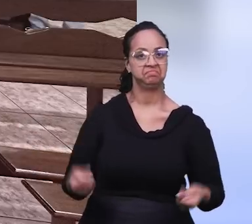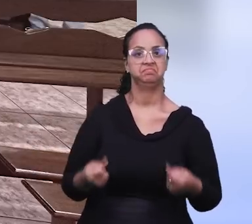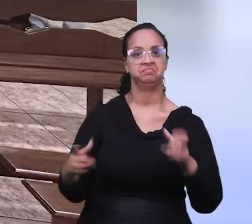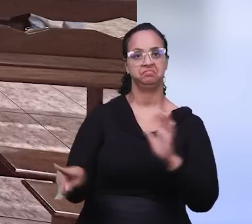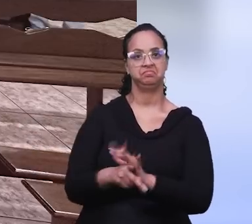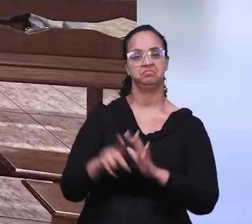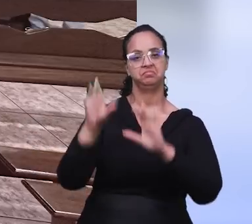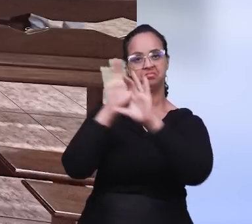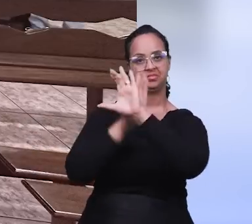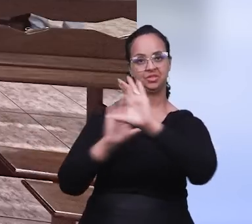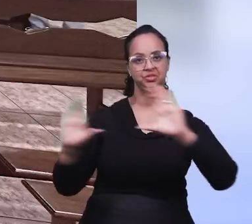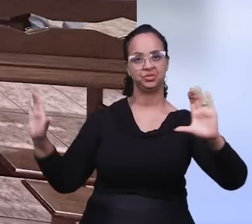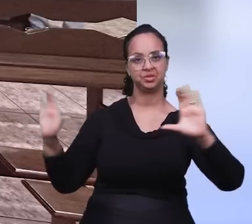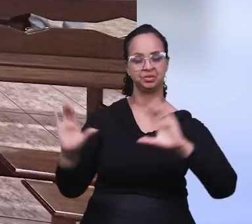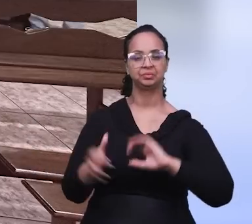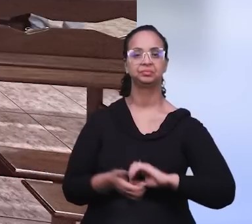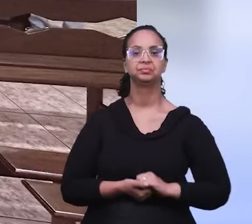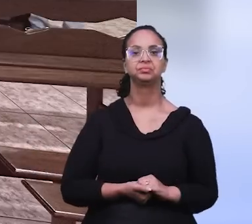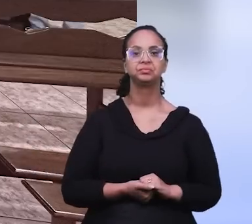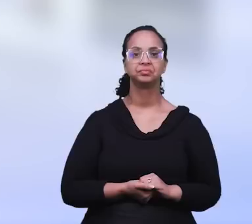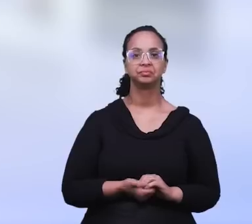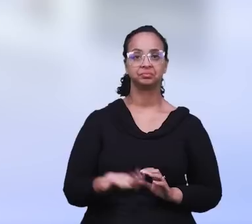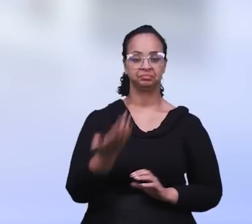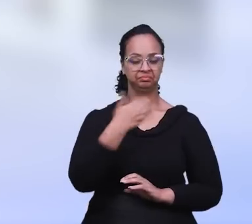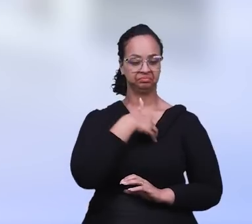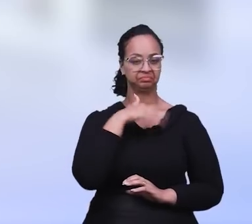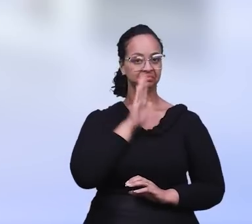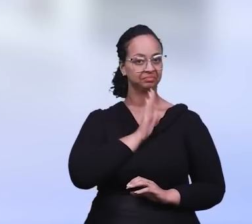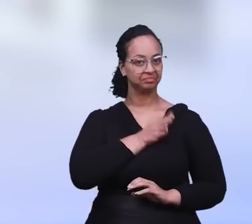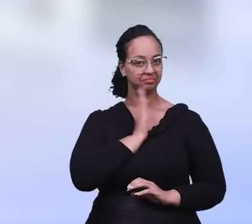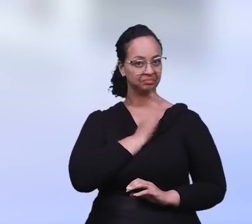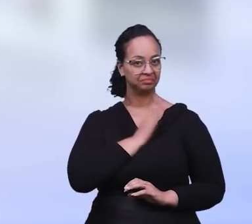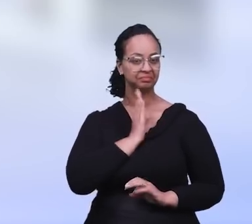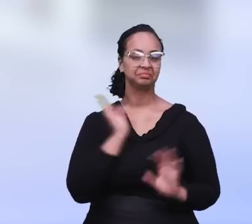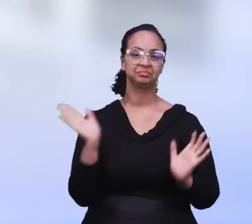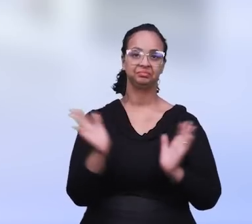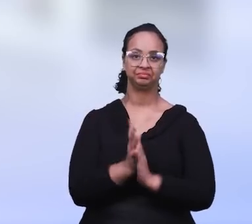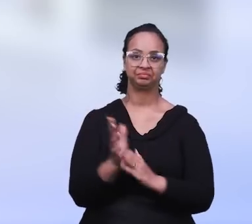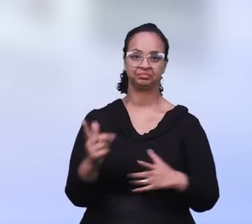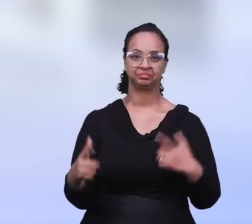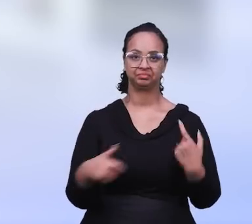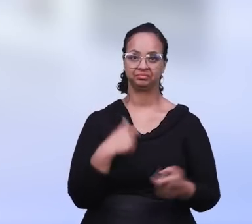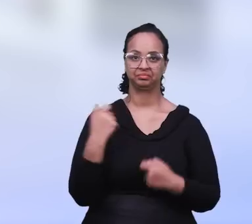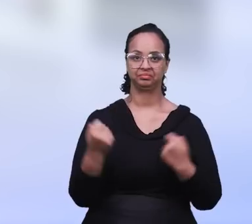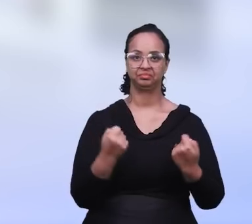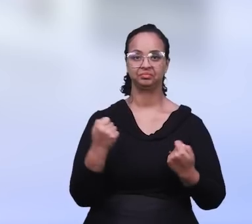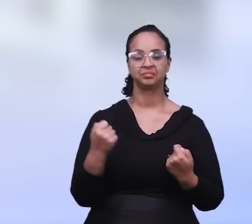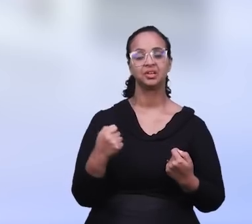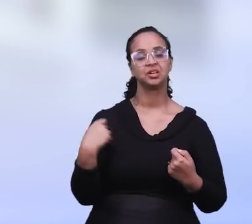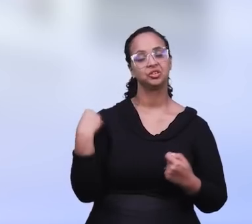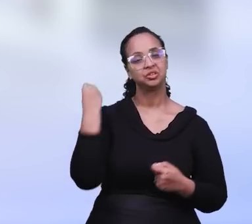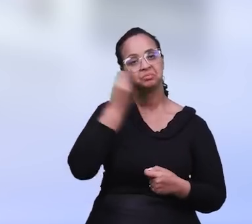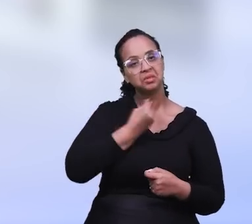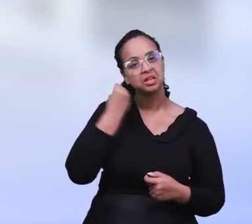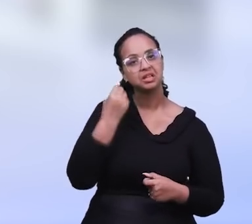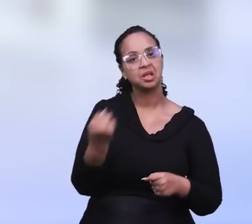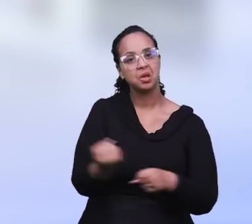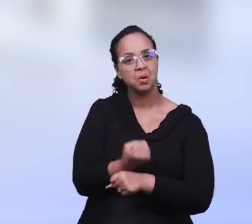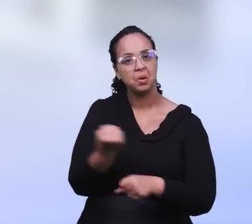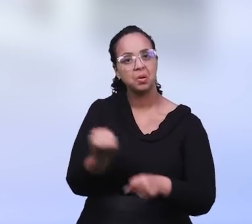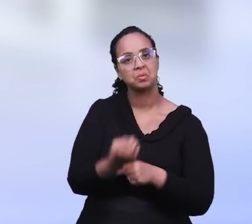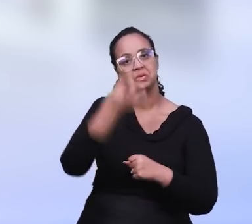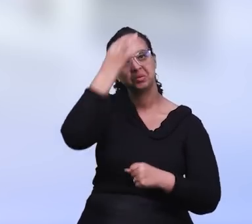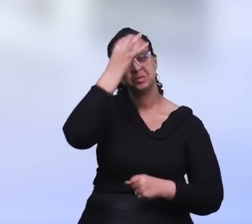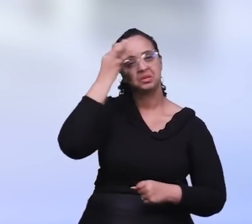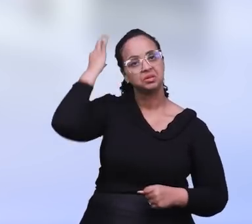eternidade, o renovo da volta do Senhor Jesus em nossos corações. Então vamos ser a oportunidade de vivermos esta obra do